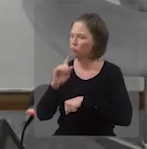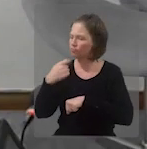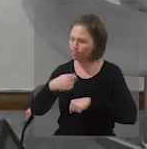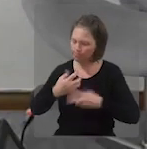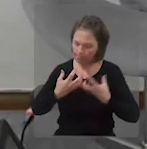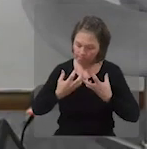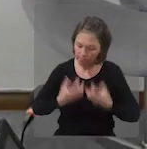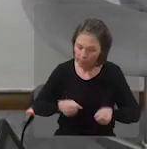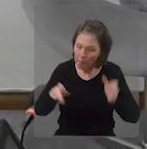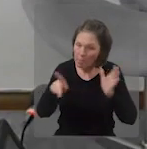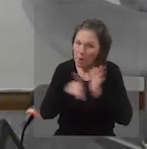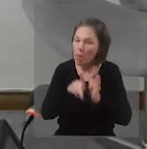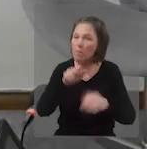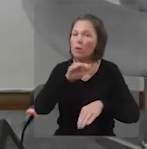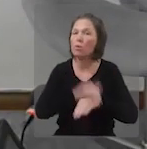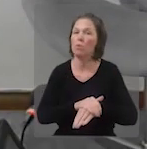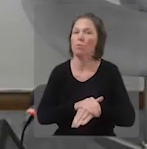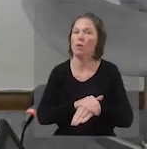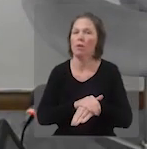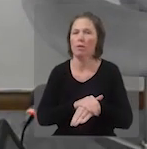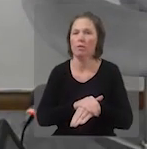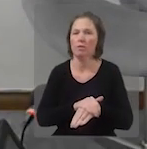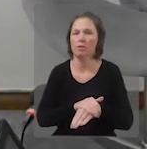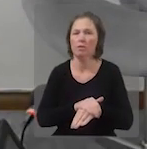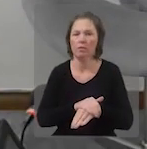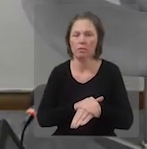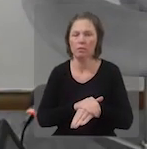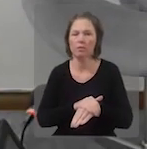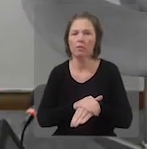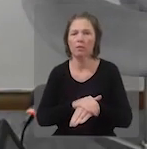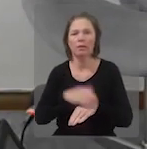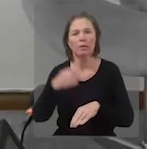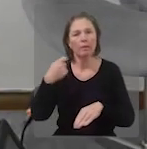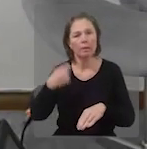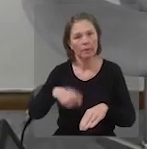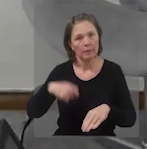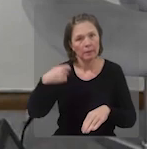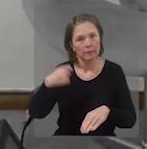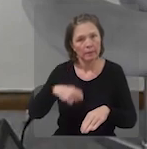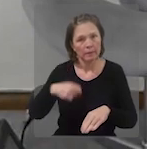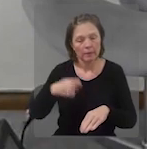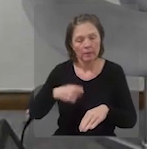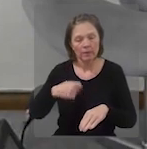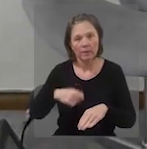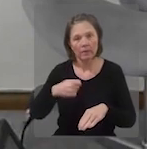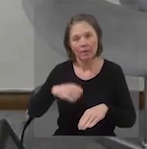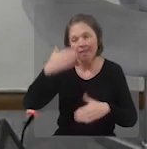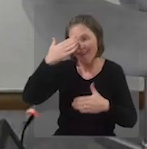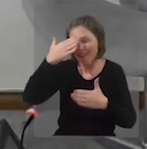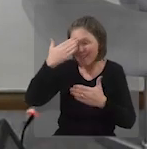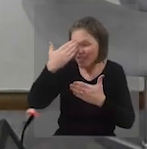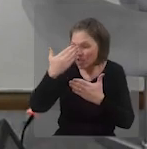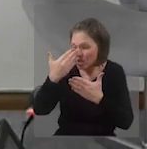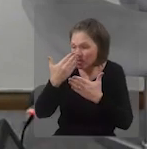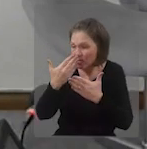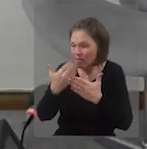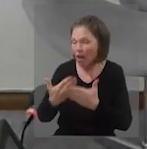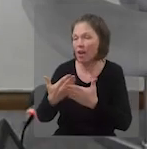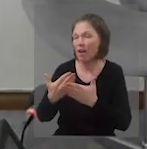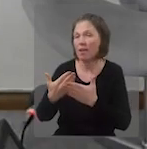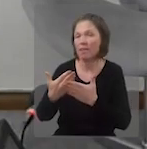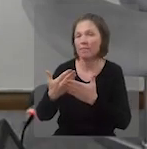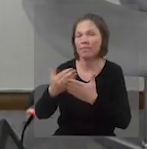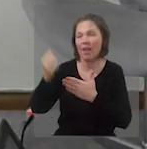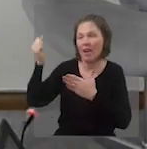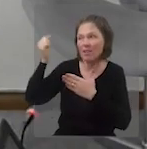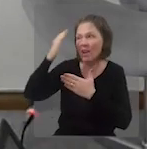temos que reconhecer a culpa, cada um de nós tem que reconhecer a sua culpa, mas acreditar pia e firmemente